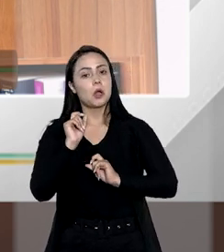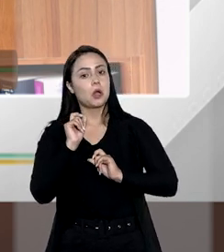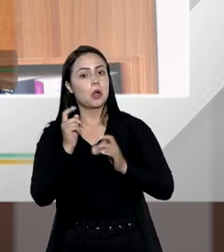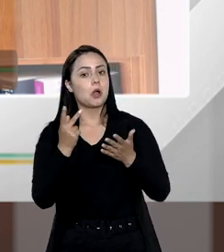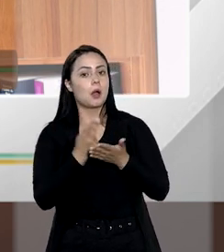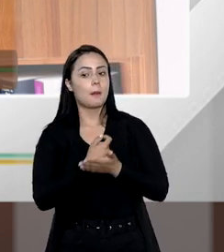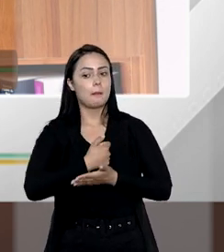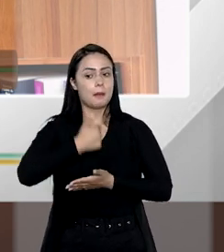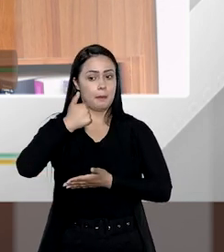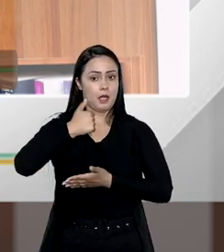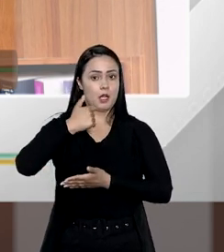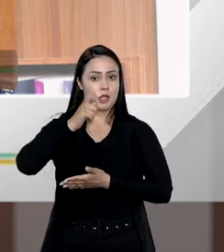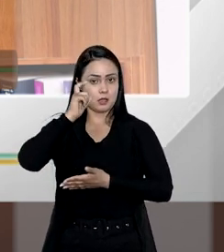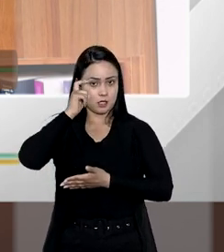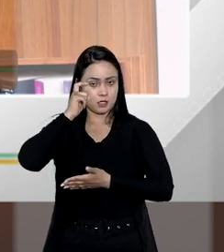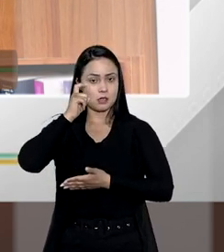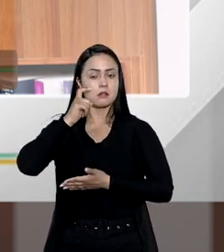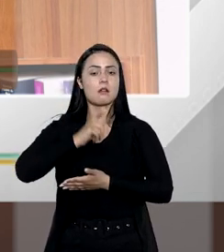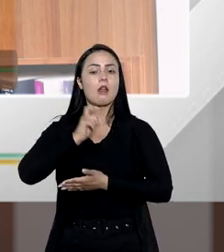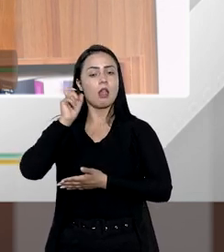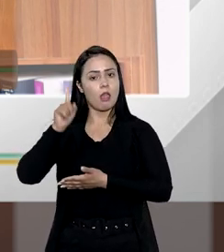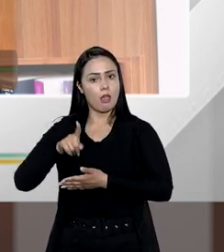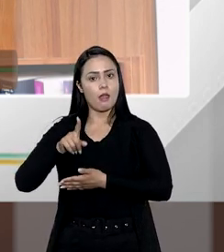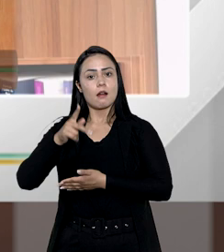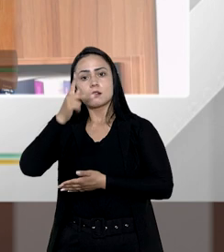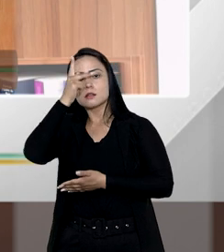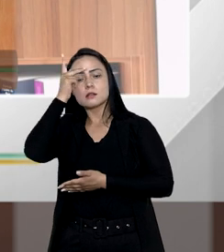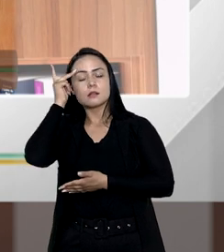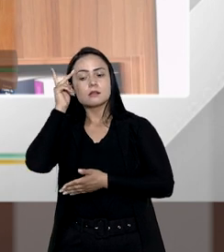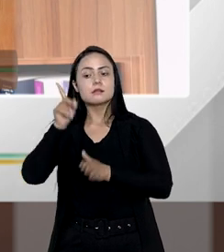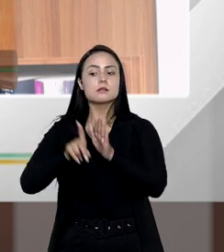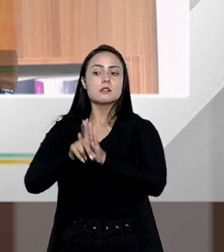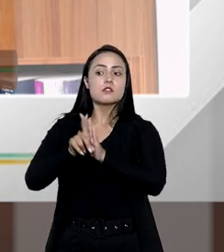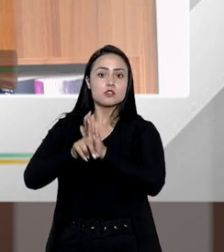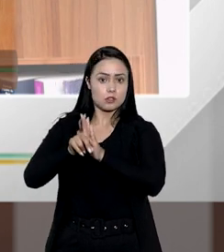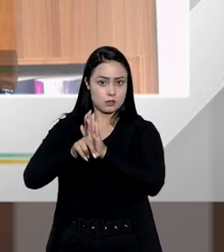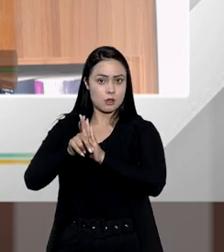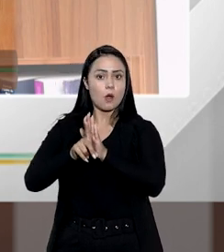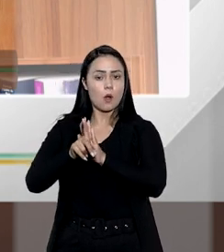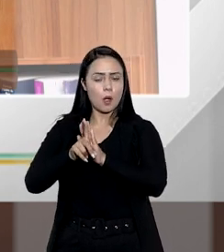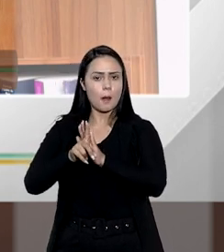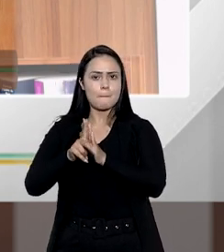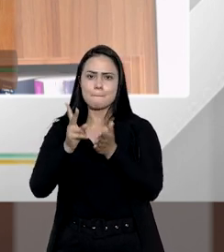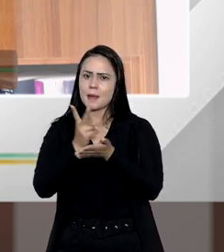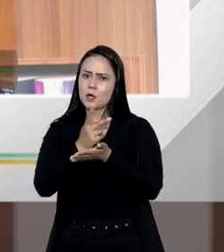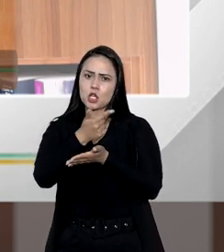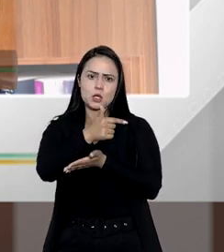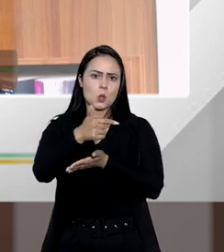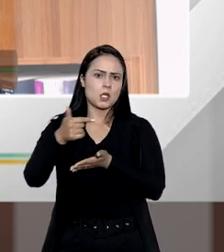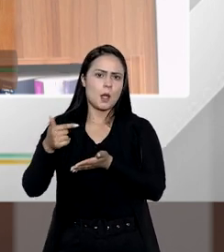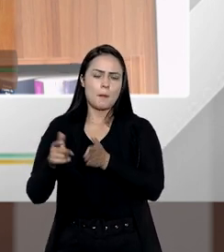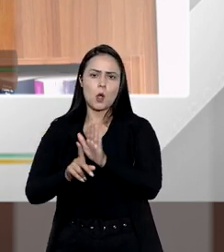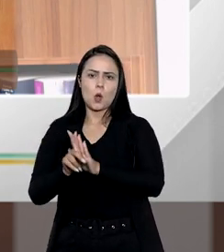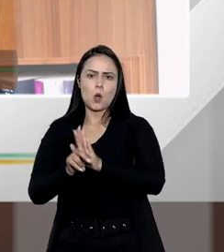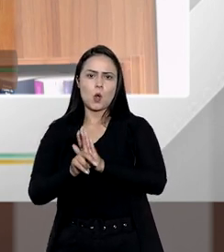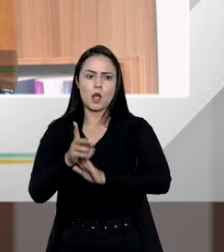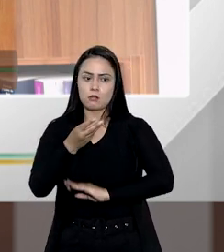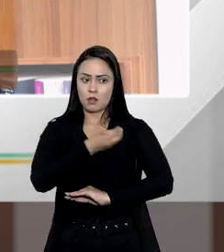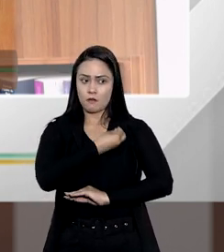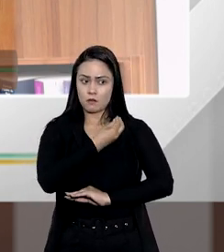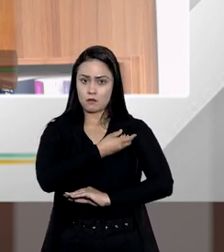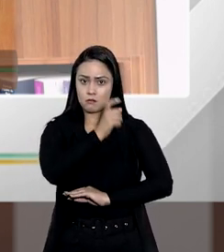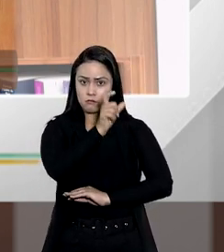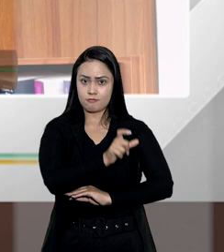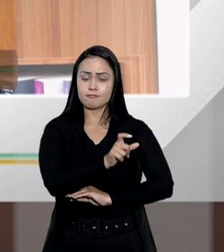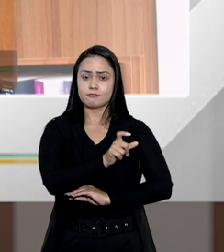que o primeiro interessado, que seria o ascendente, ou seja, o pai dessa investigante, mesmo que ele não tenha procurado em vida,